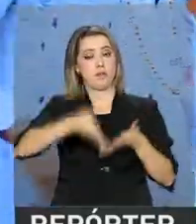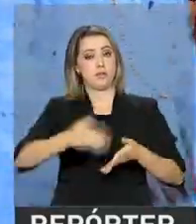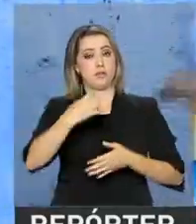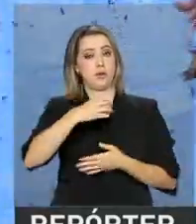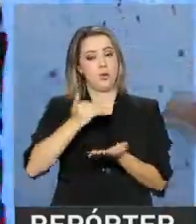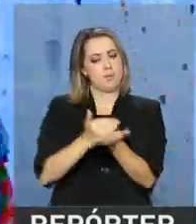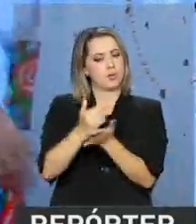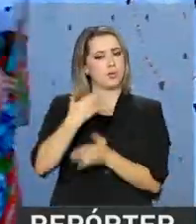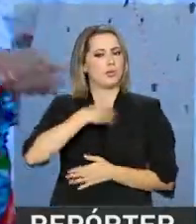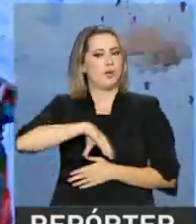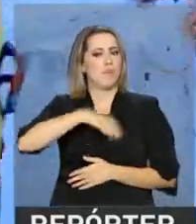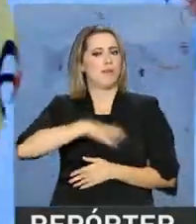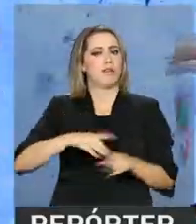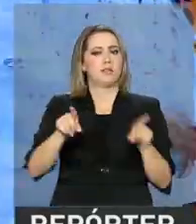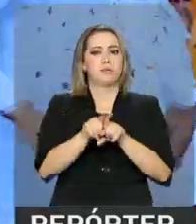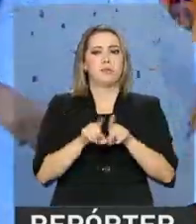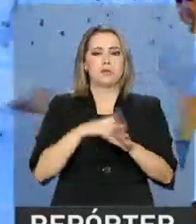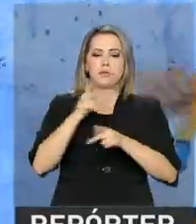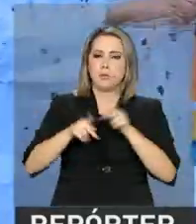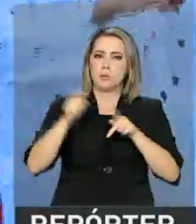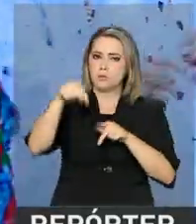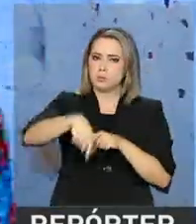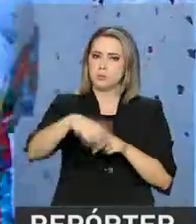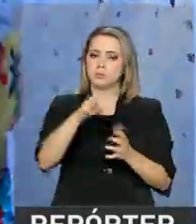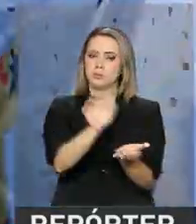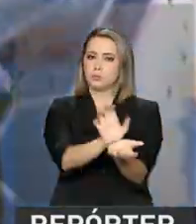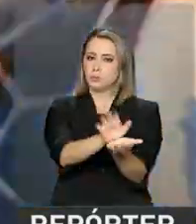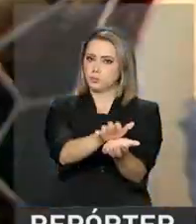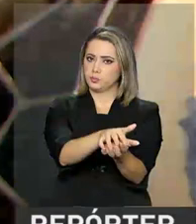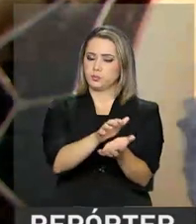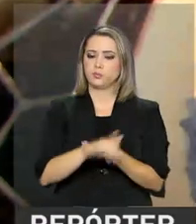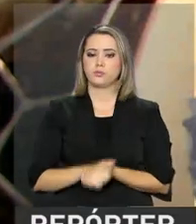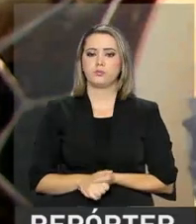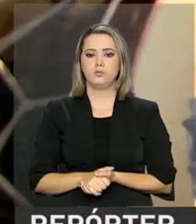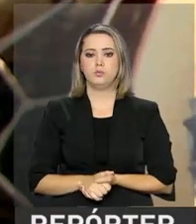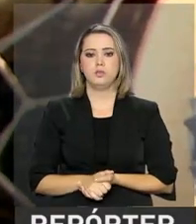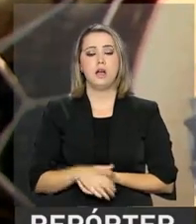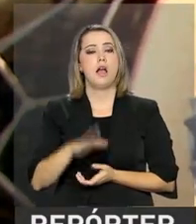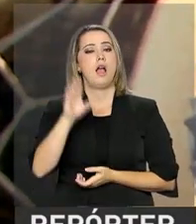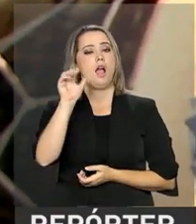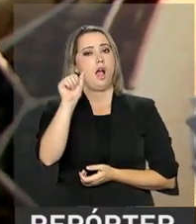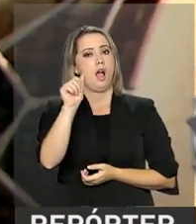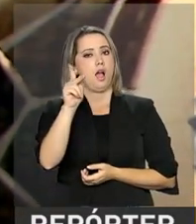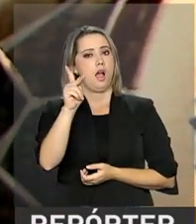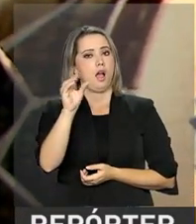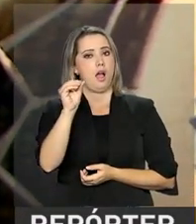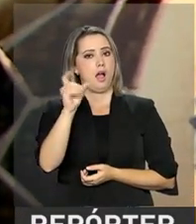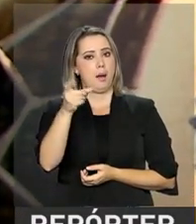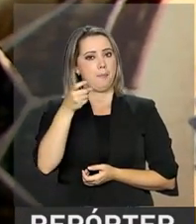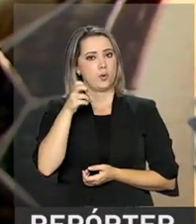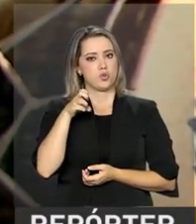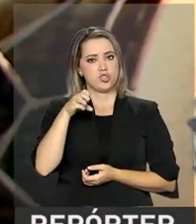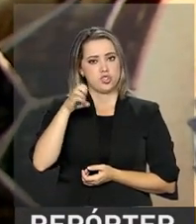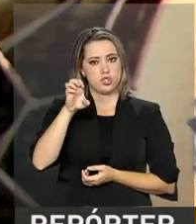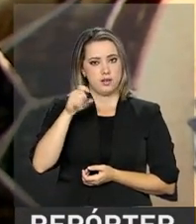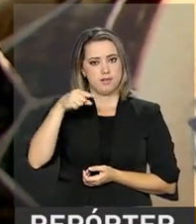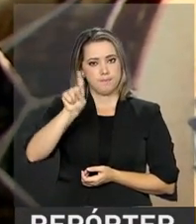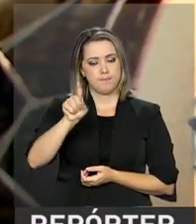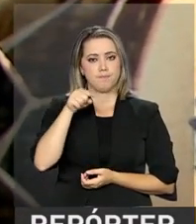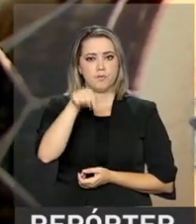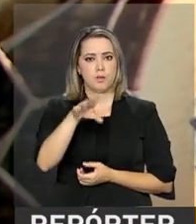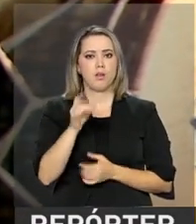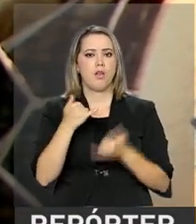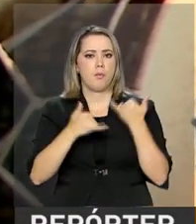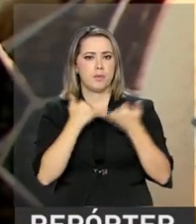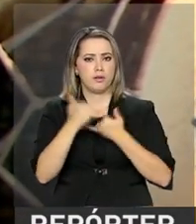Bahia, mas também se popularizou nos terreiros de Pernambuco. O Afoxé é um brinquedo de dentro dos